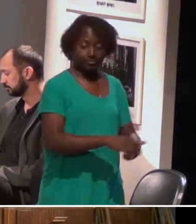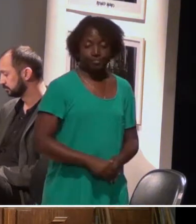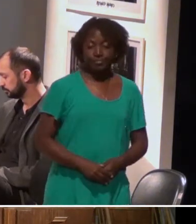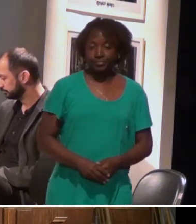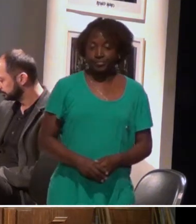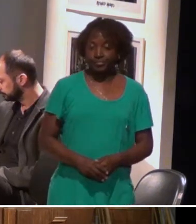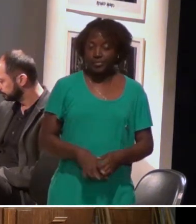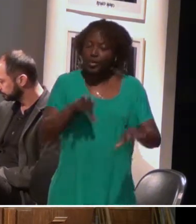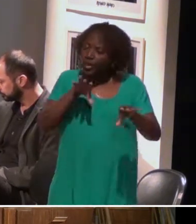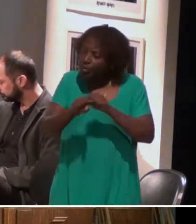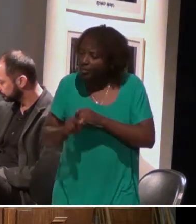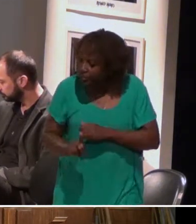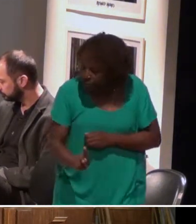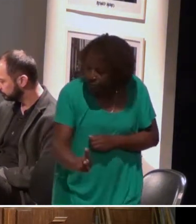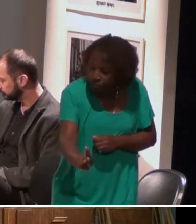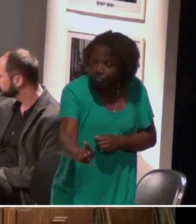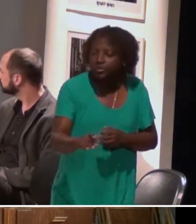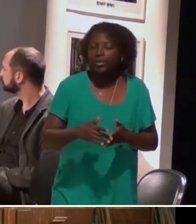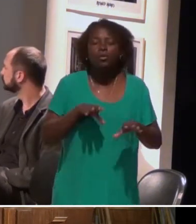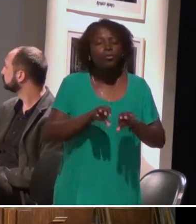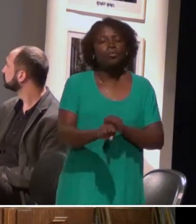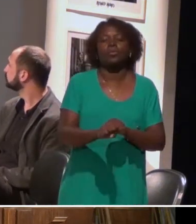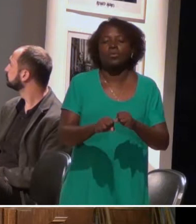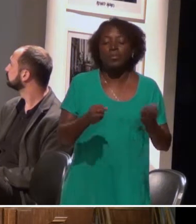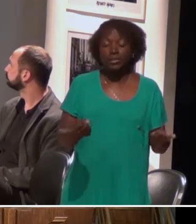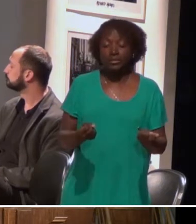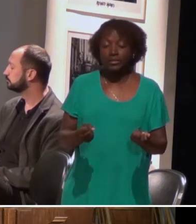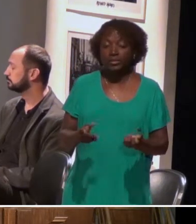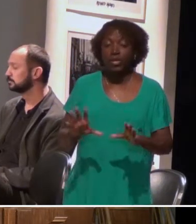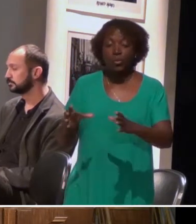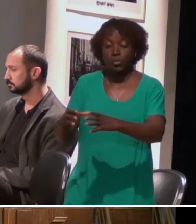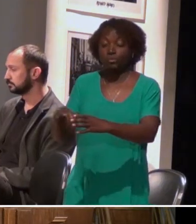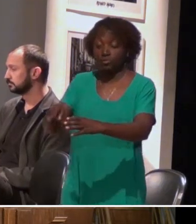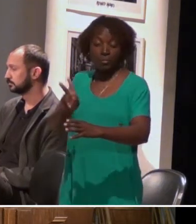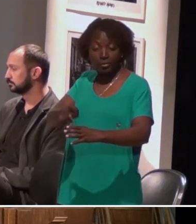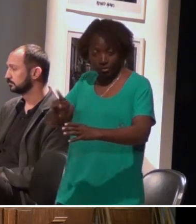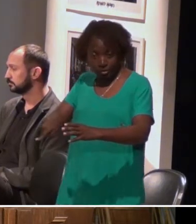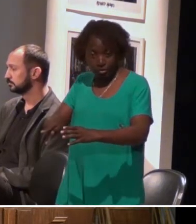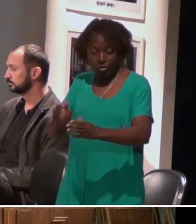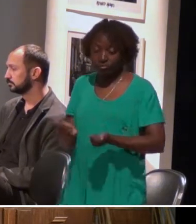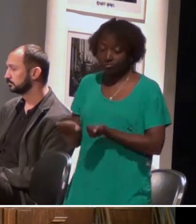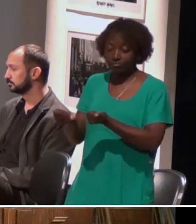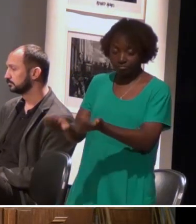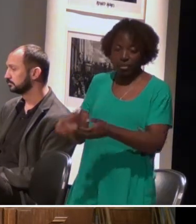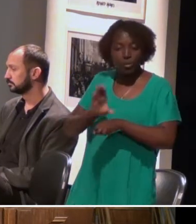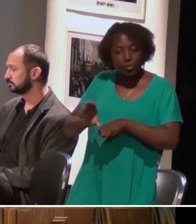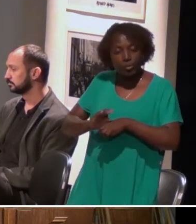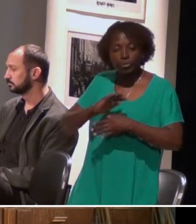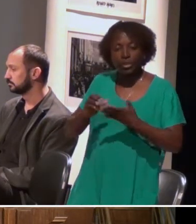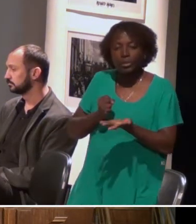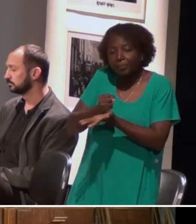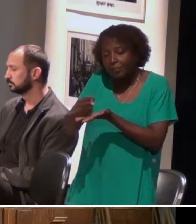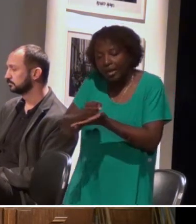Na formação continuada, essa formação para os professores da rede, a gente oferece os cursos de Libras